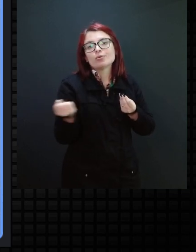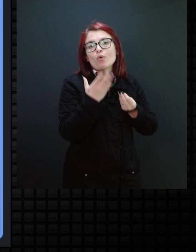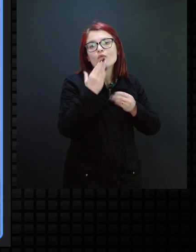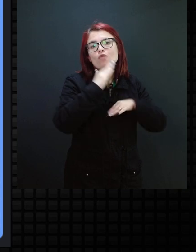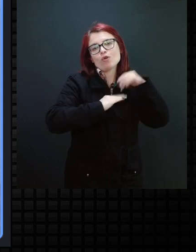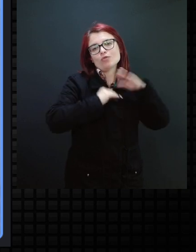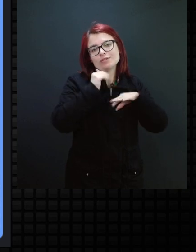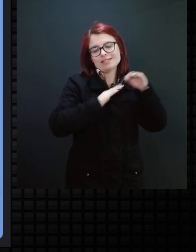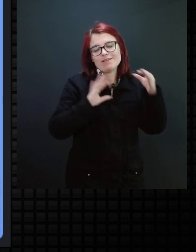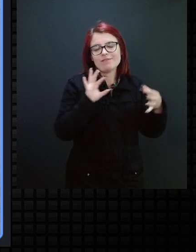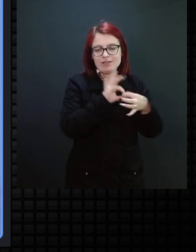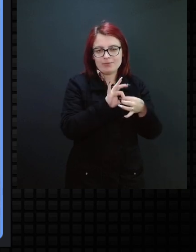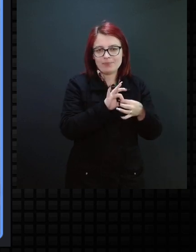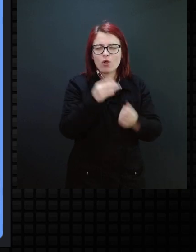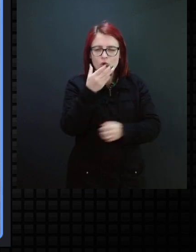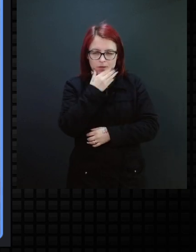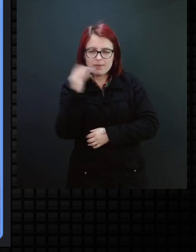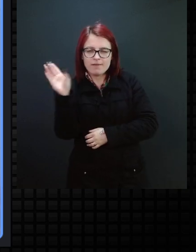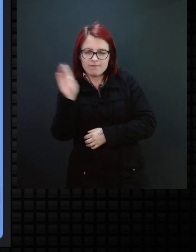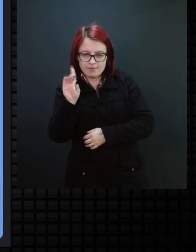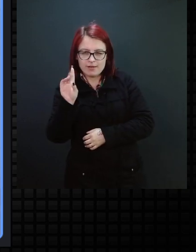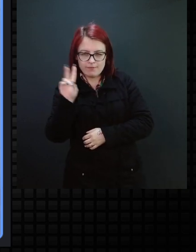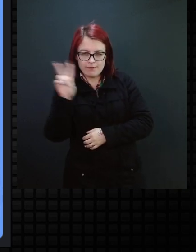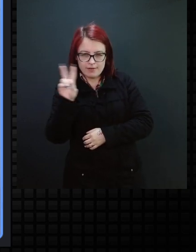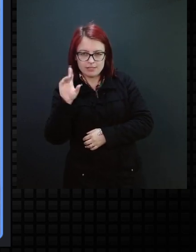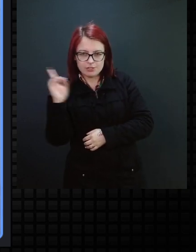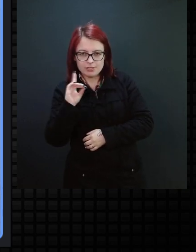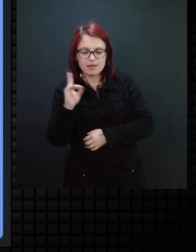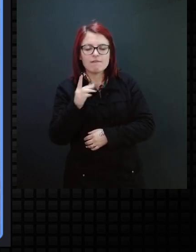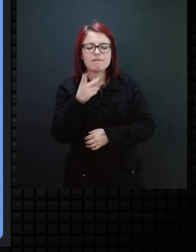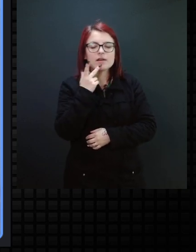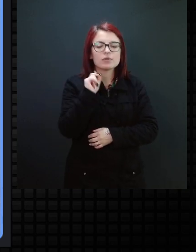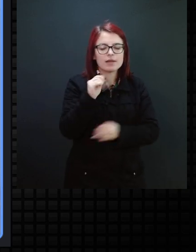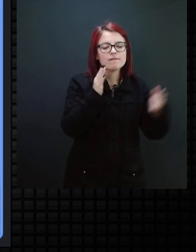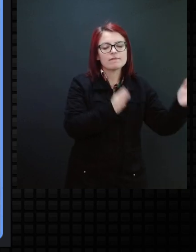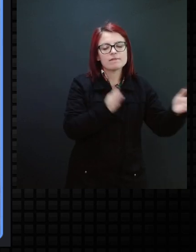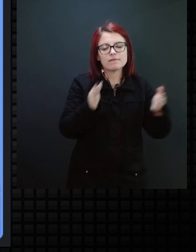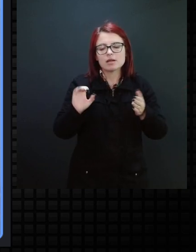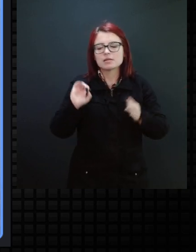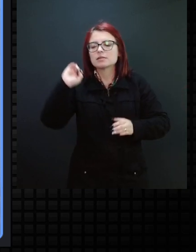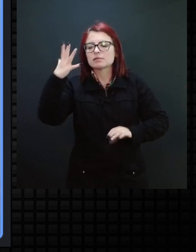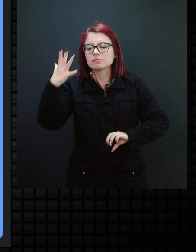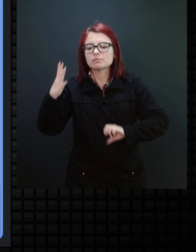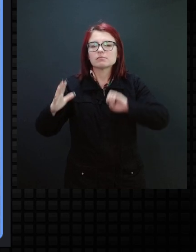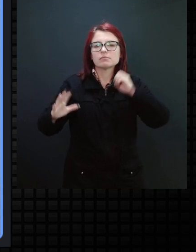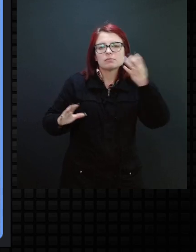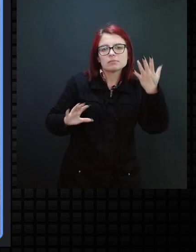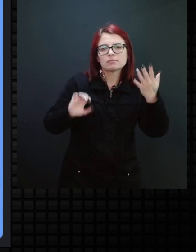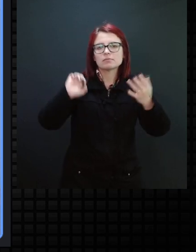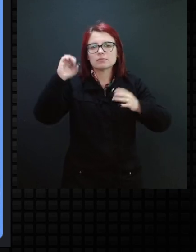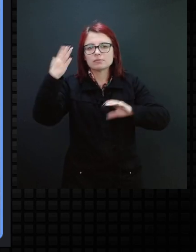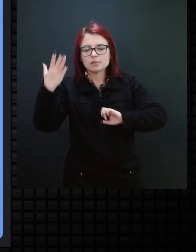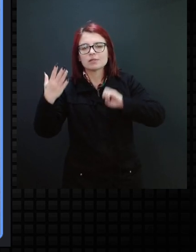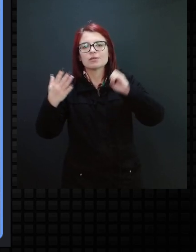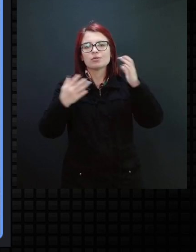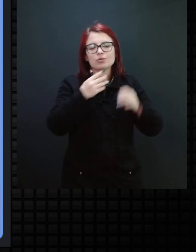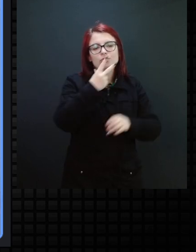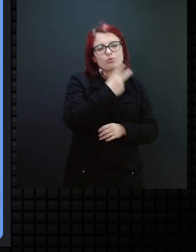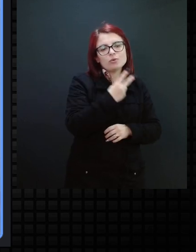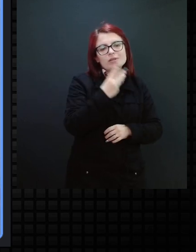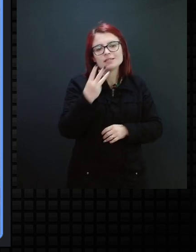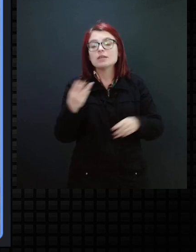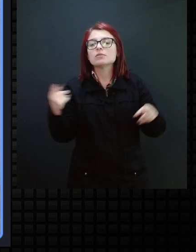vínculo. Wandaig diz que as fases podem acontecer até duas ou três fases de forma